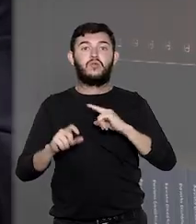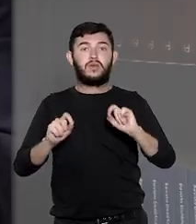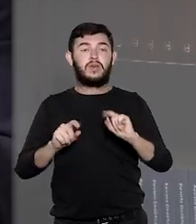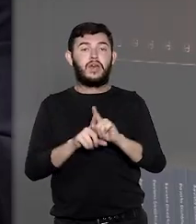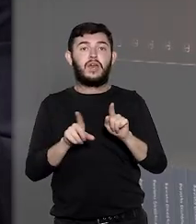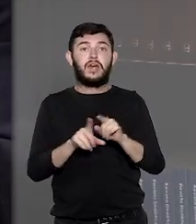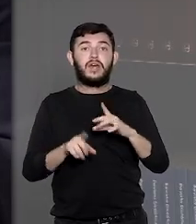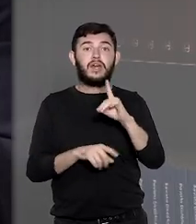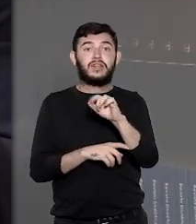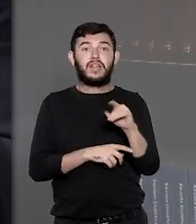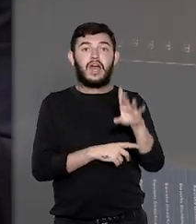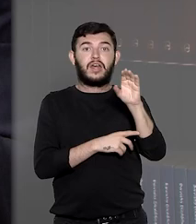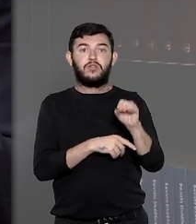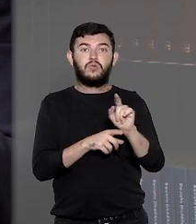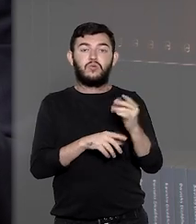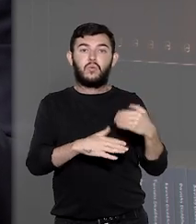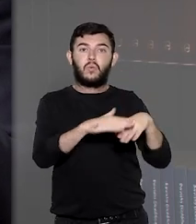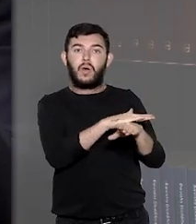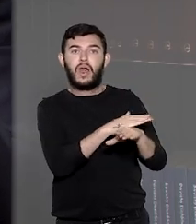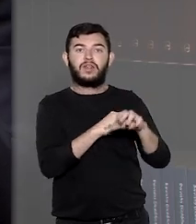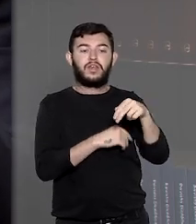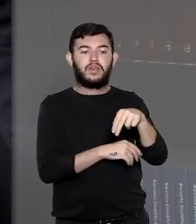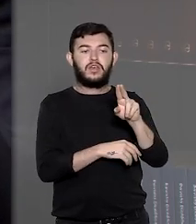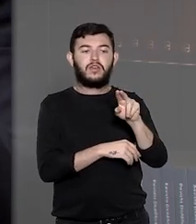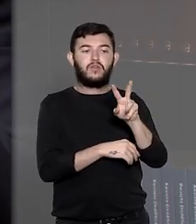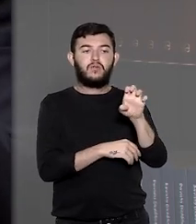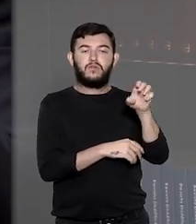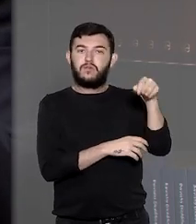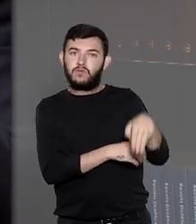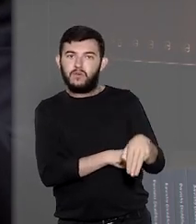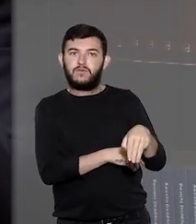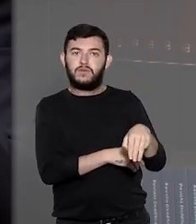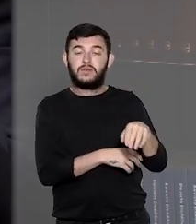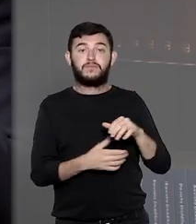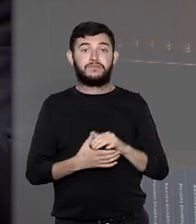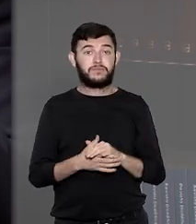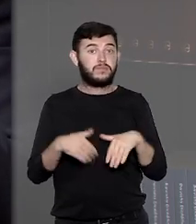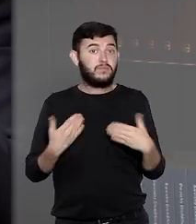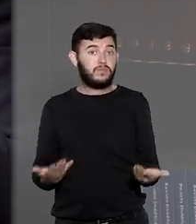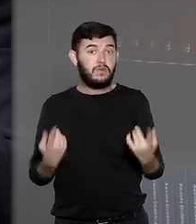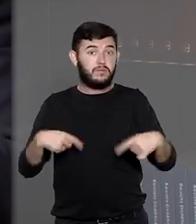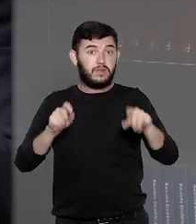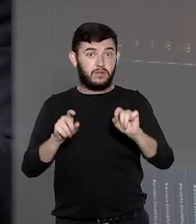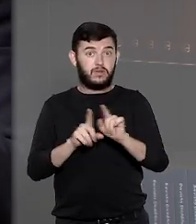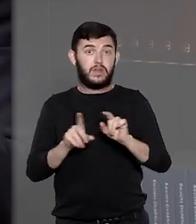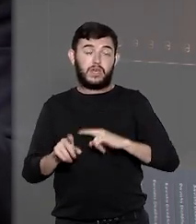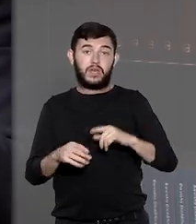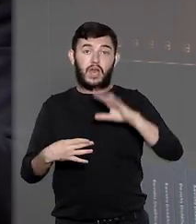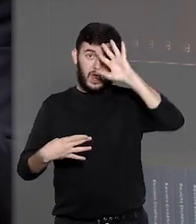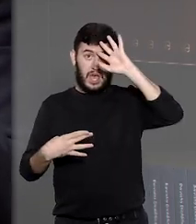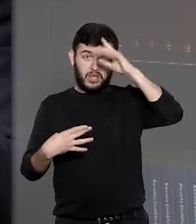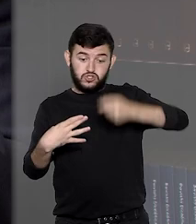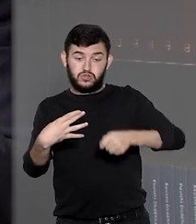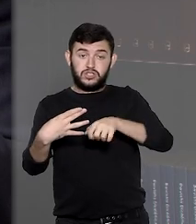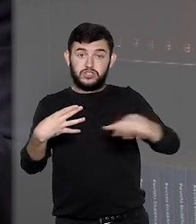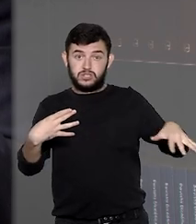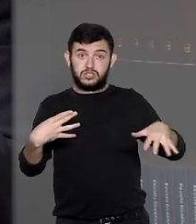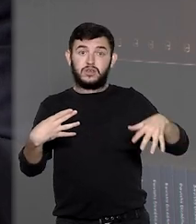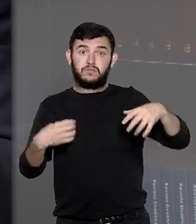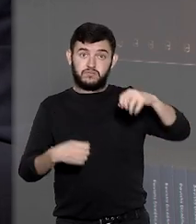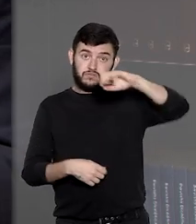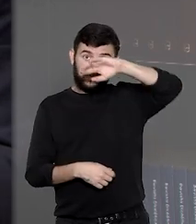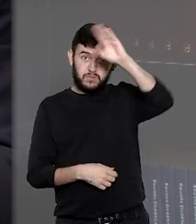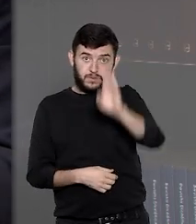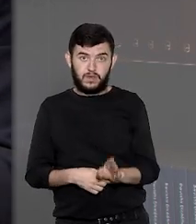Então, independente de uma empresa ter sede no país ou não, ela está sujeita às obrigações da jurisdição brasileira. Portanto, deve cumprir